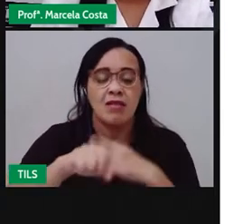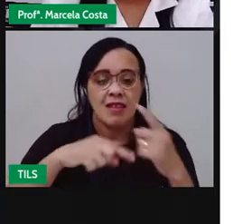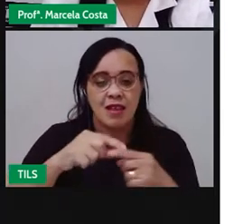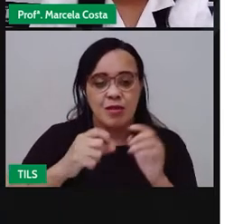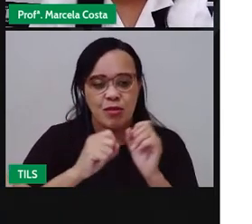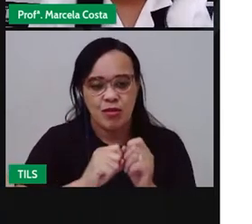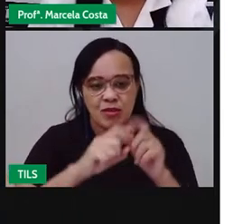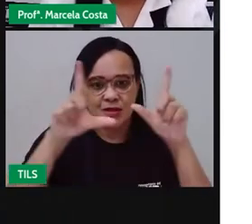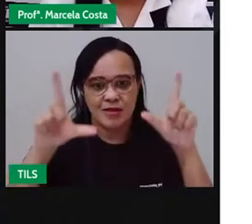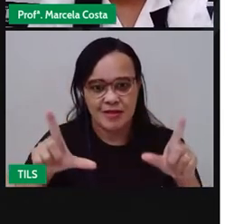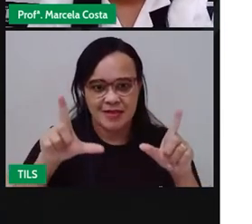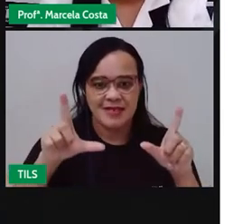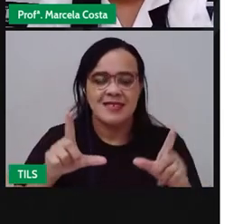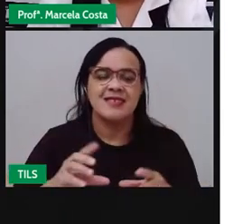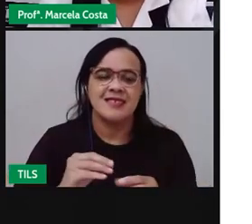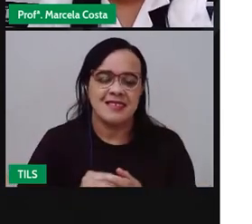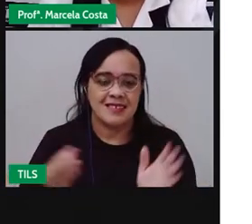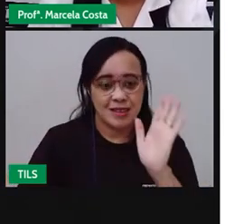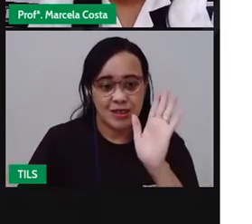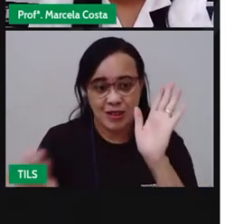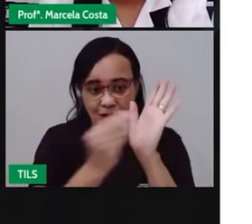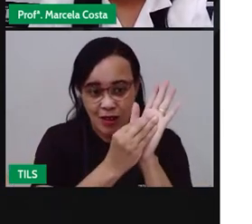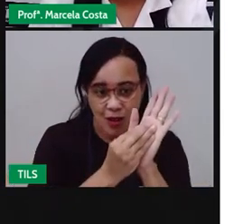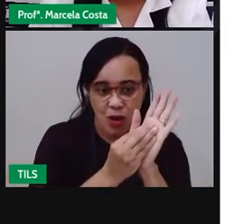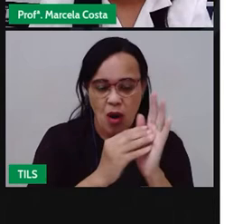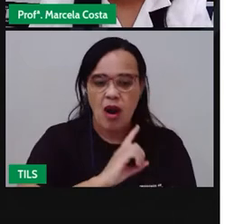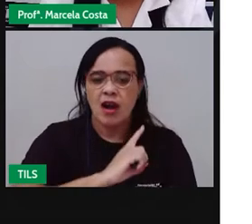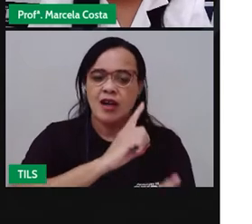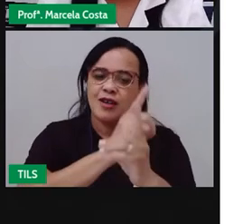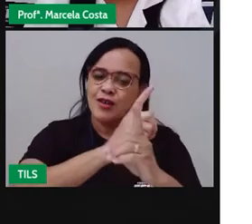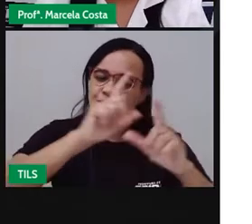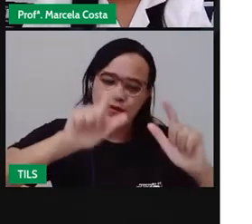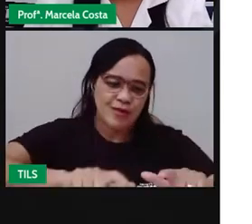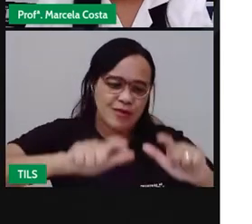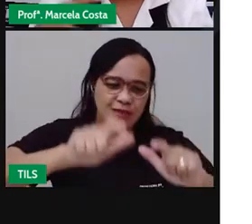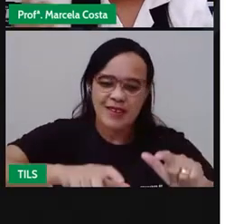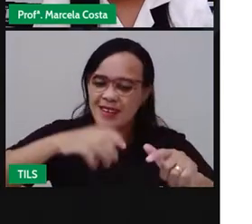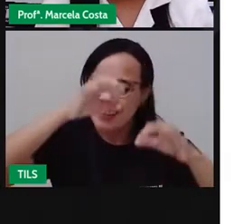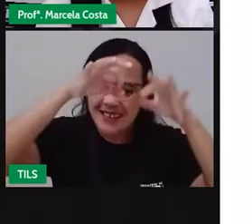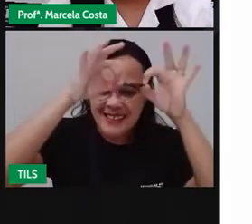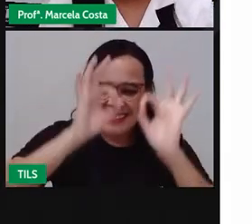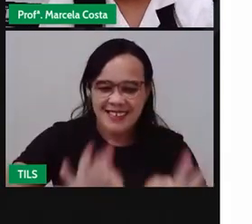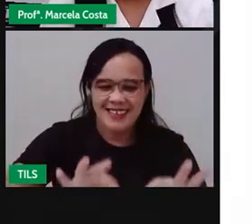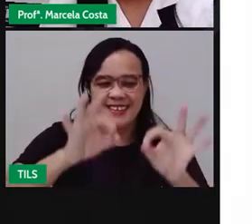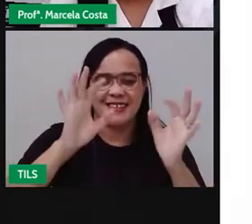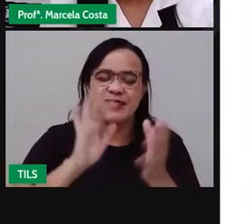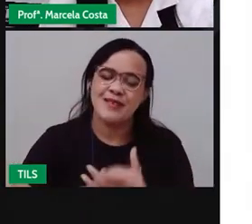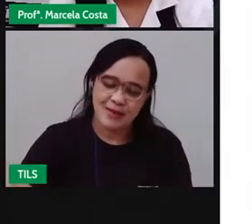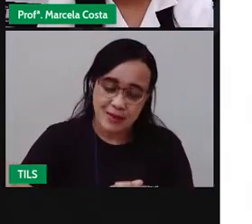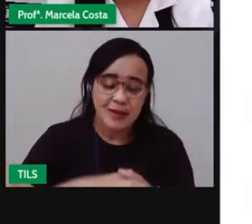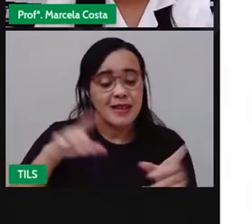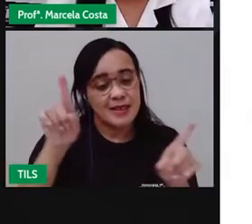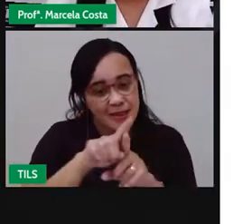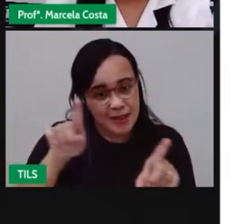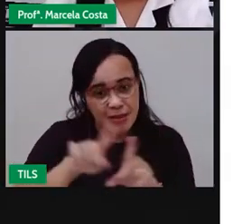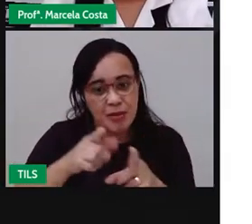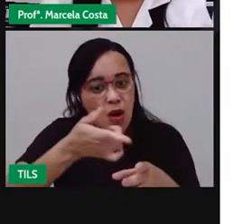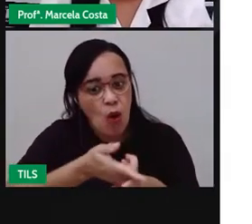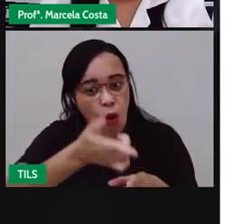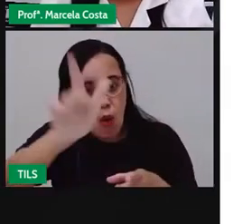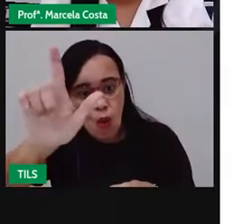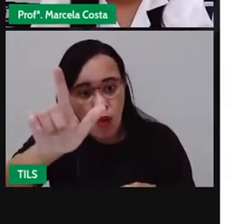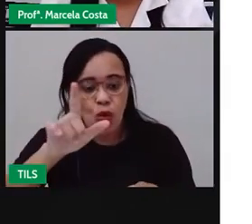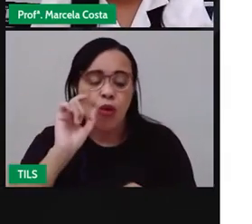seu navegador que já vai dar a localização certinha. Mas eu vou te mostrar outra maneira que você também consegue